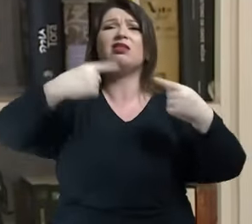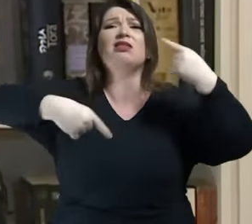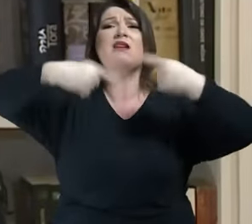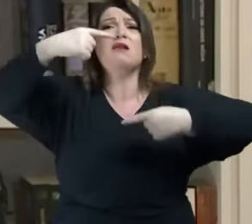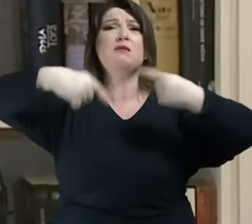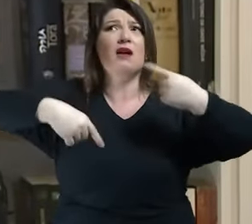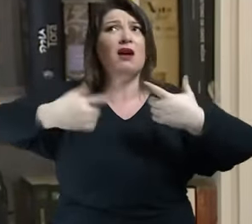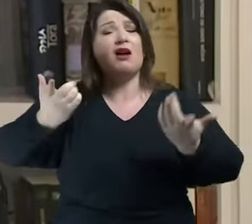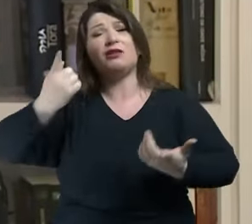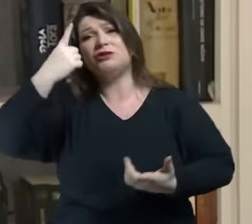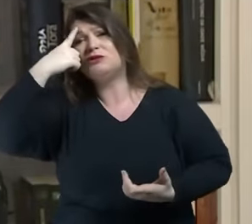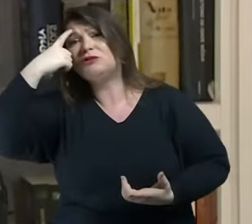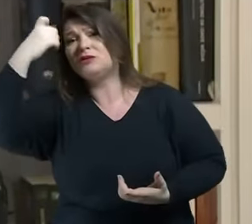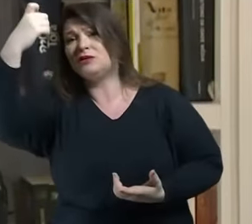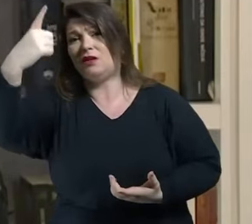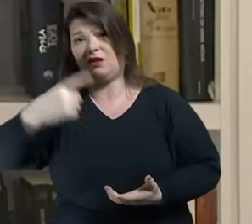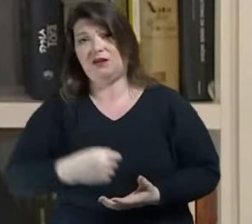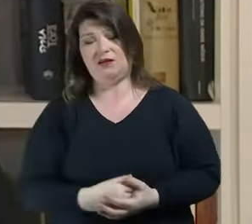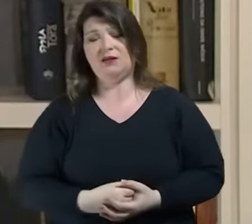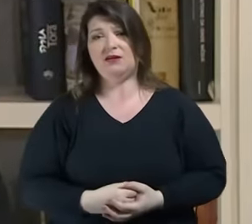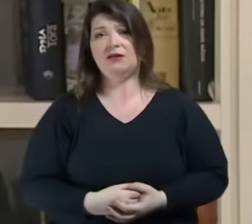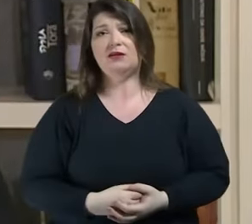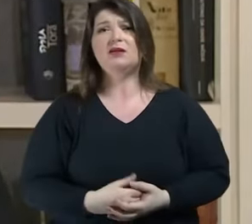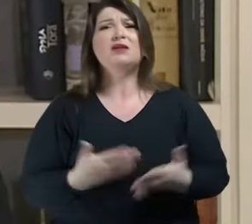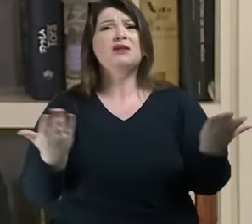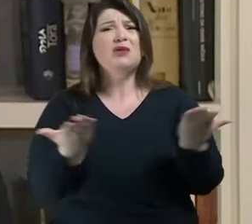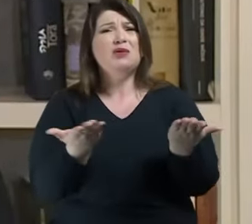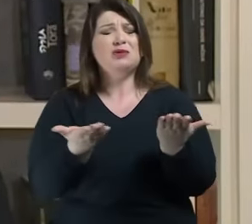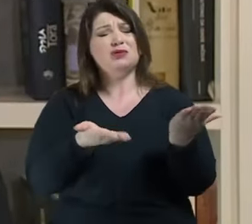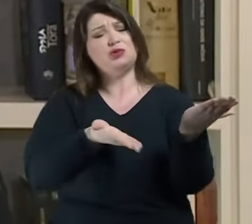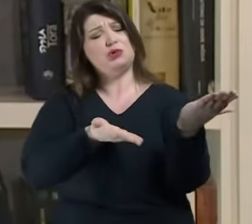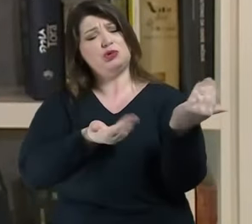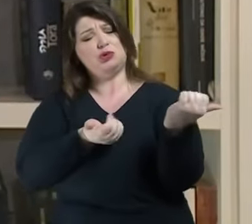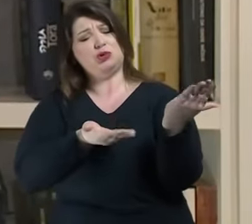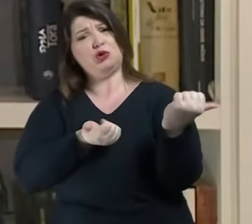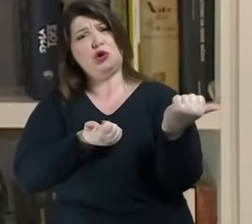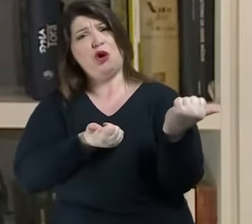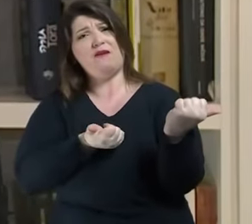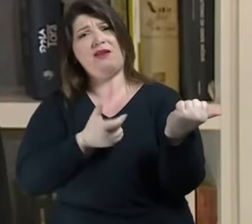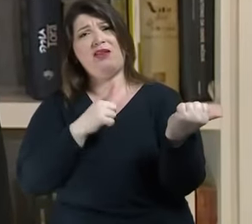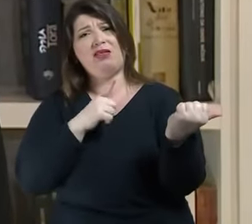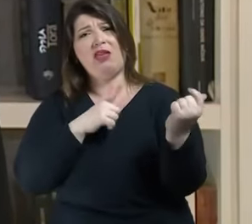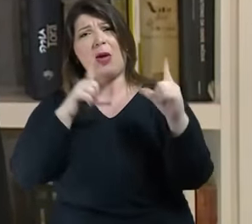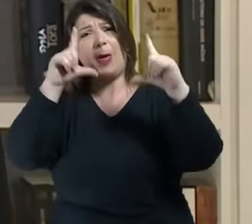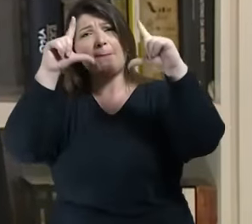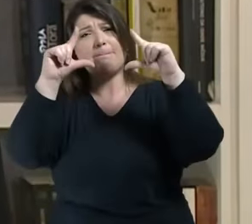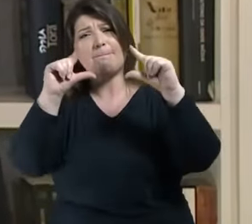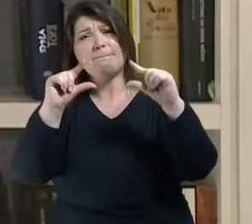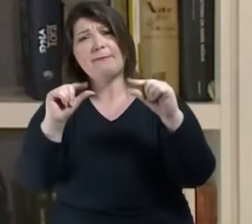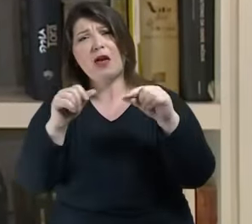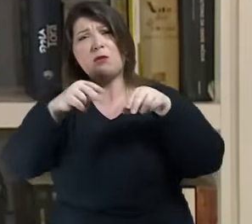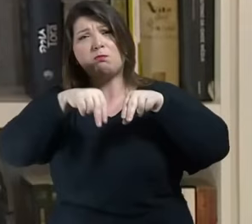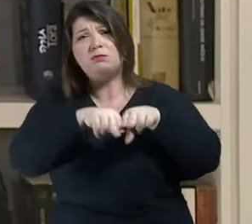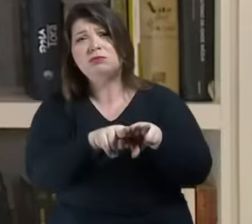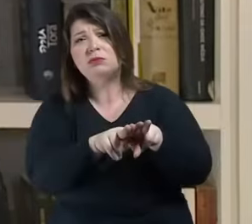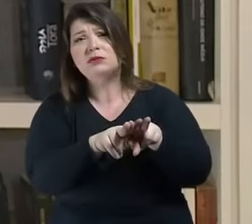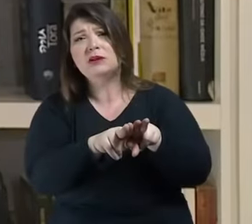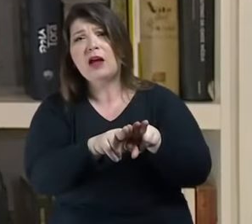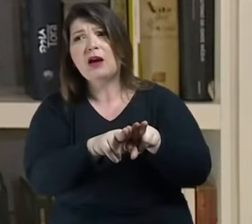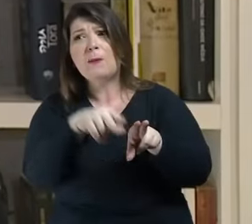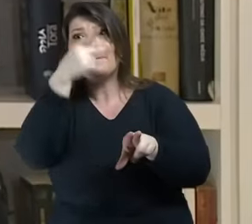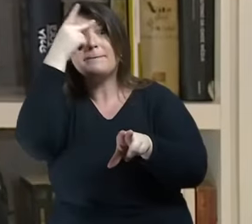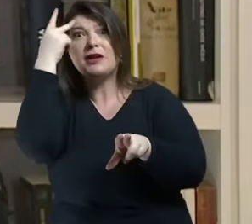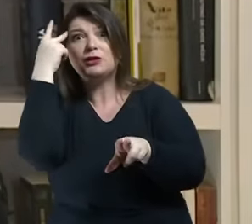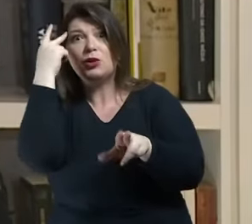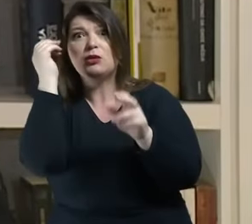Afinal, o que houve para que os jovens tenham hoje menos sexo concreto com outras pessoas e tenham muito